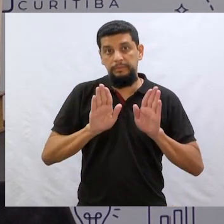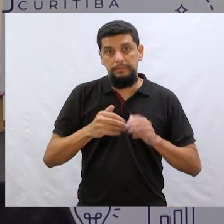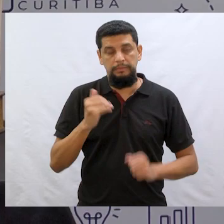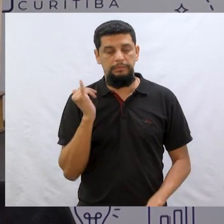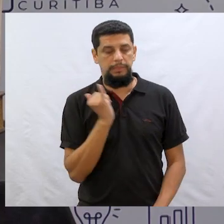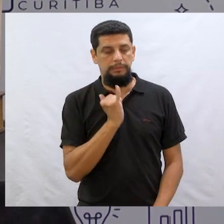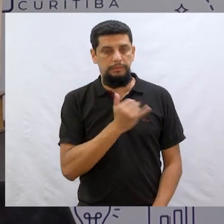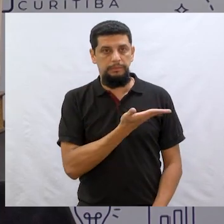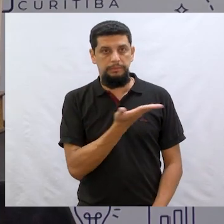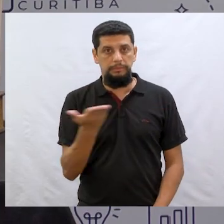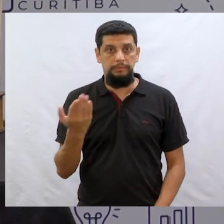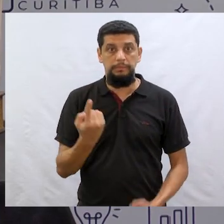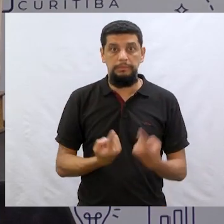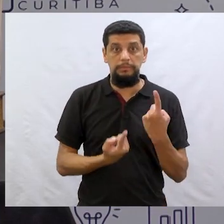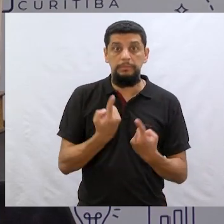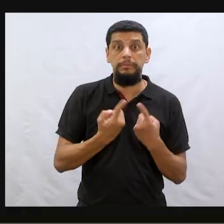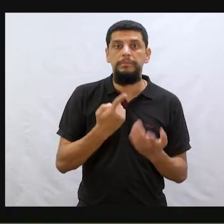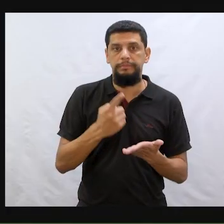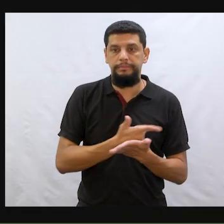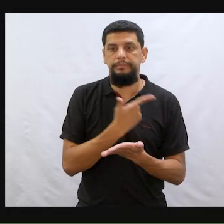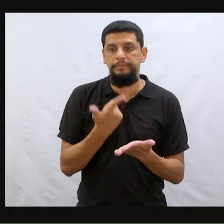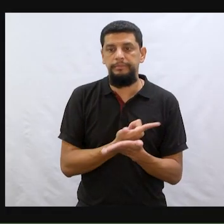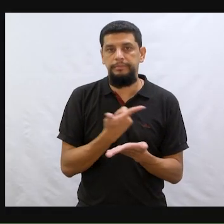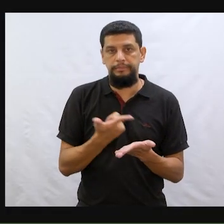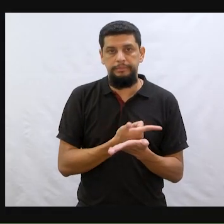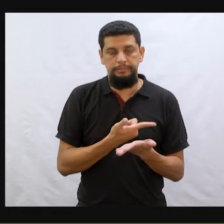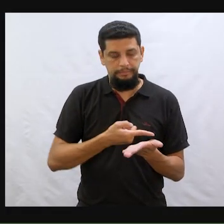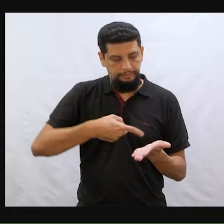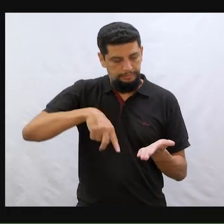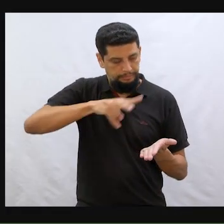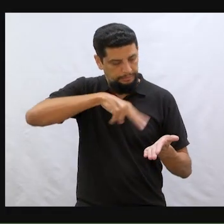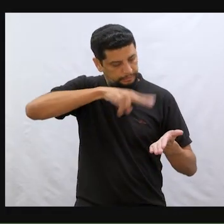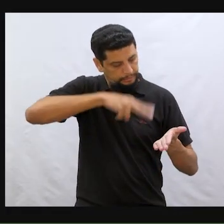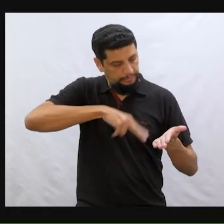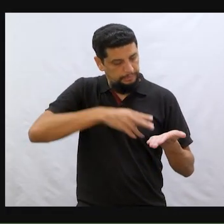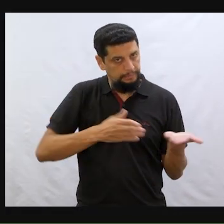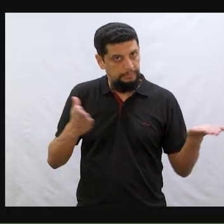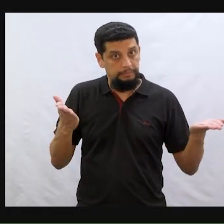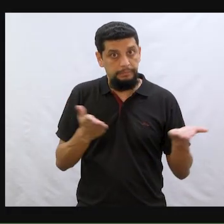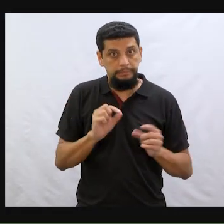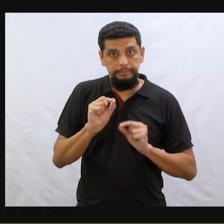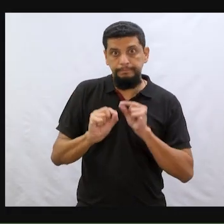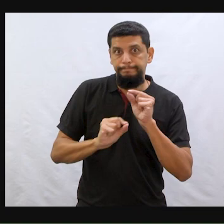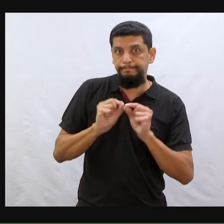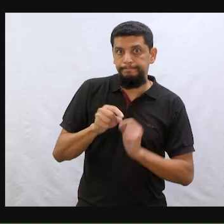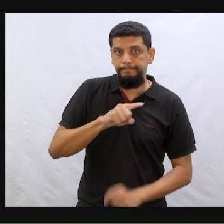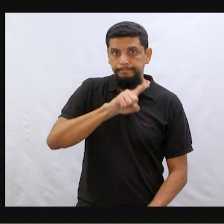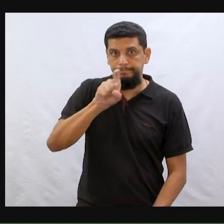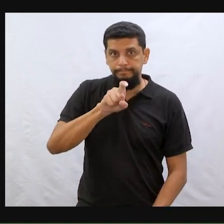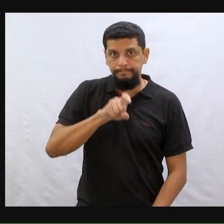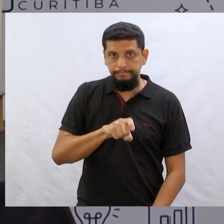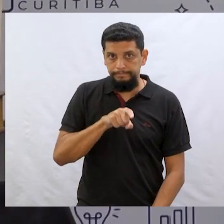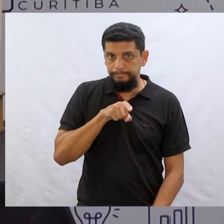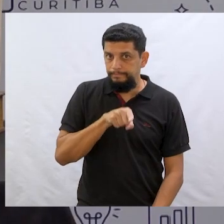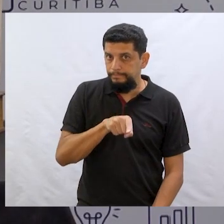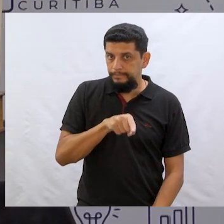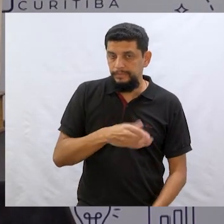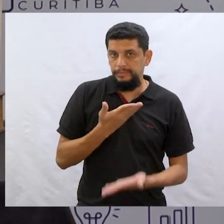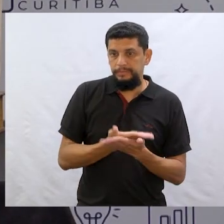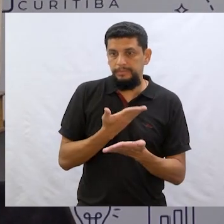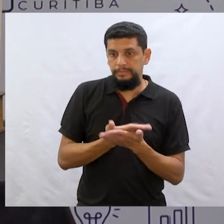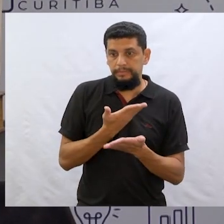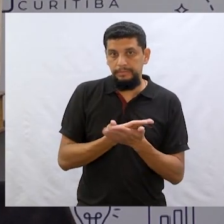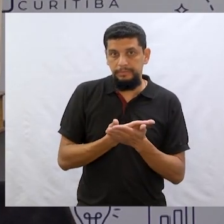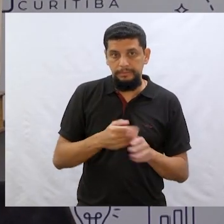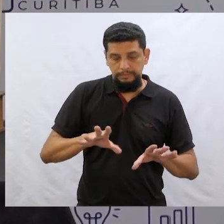Mas eu vou contar agora qual vai ser a obra. Então, o livro que nós vamos explorar hoje é... Vamos ver? Está aqui na nossa mala de